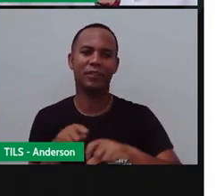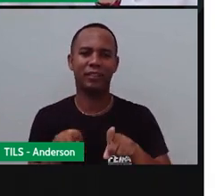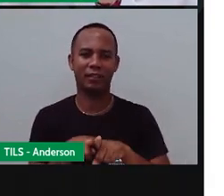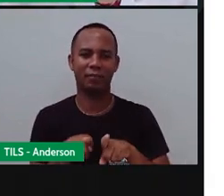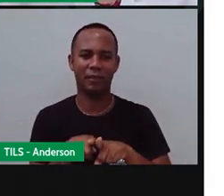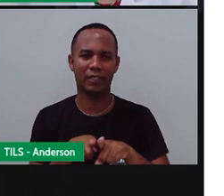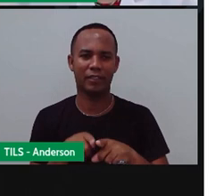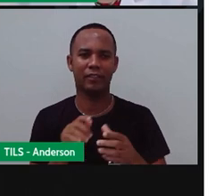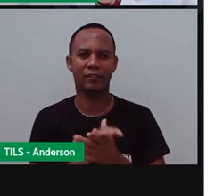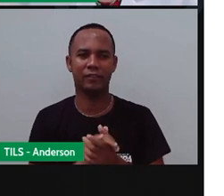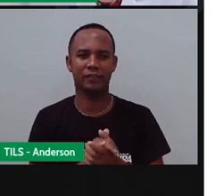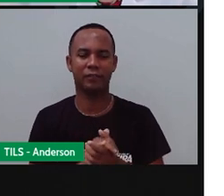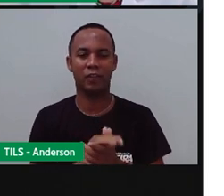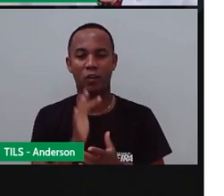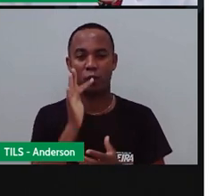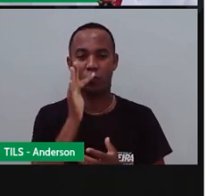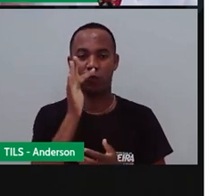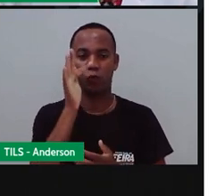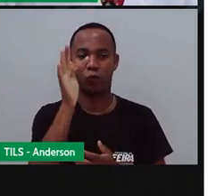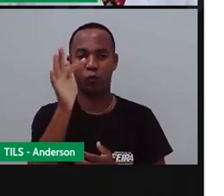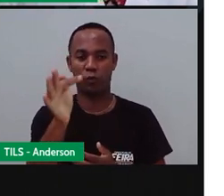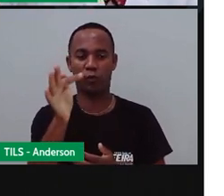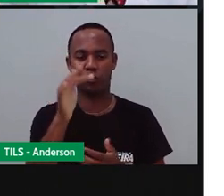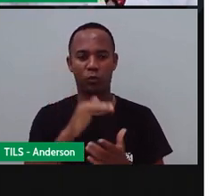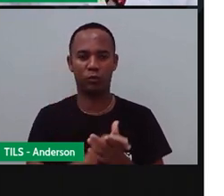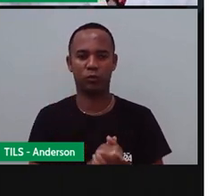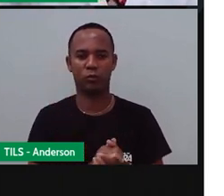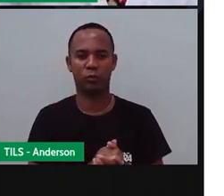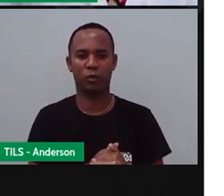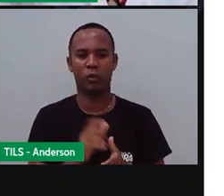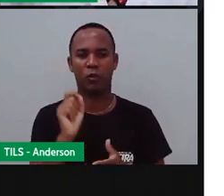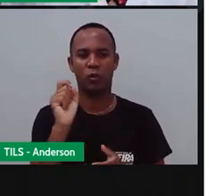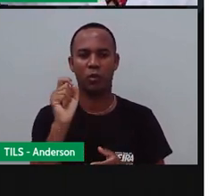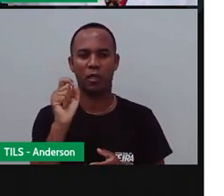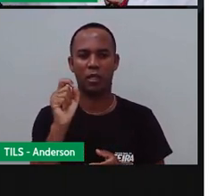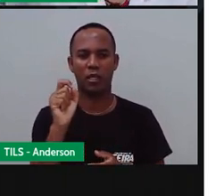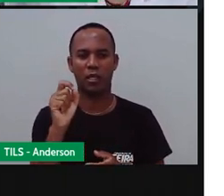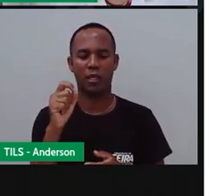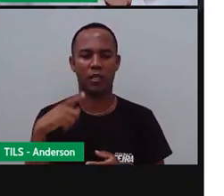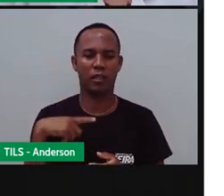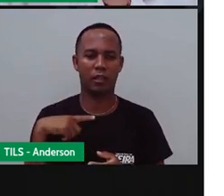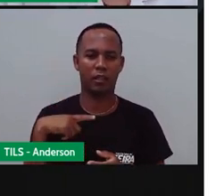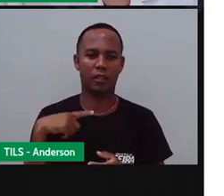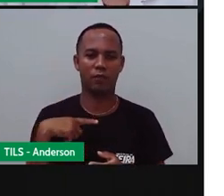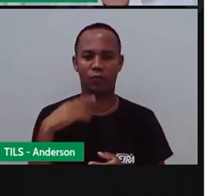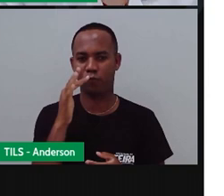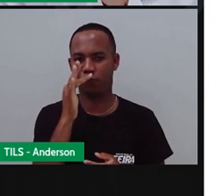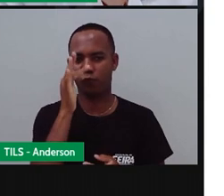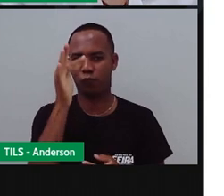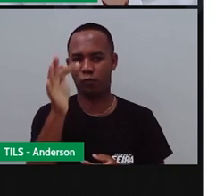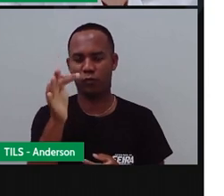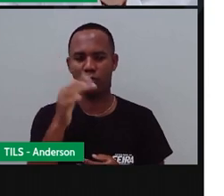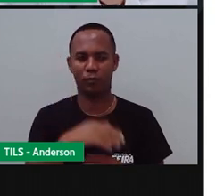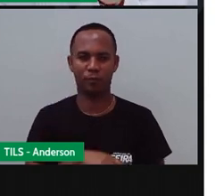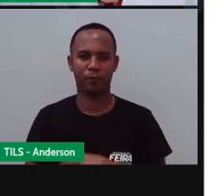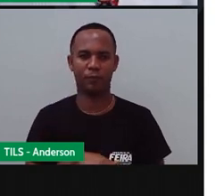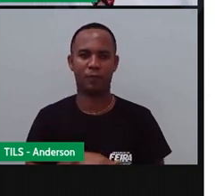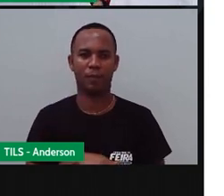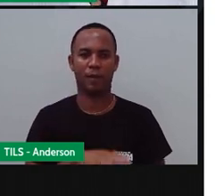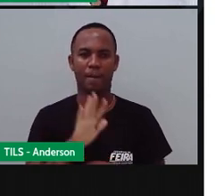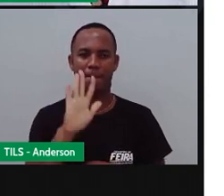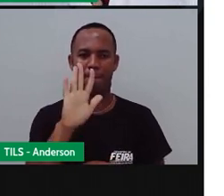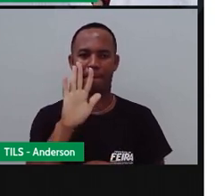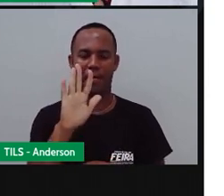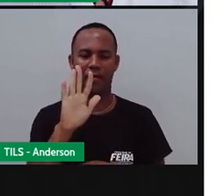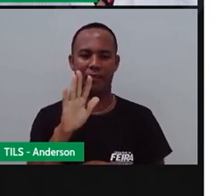Quando ele fala em futuro Ele está falando uma coisa Que vai ainda acontecer E quando eu falo em